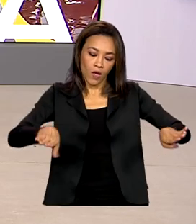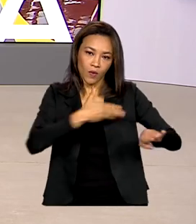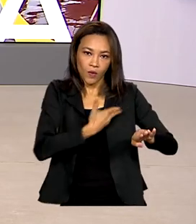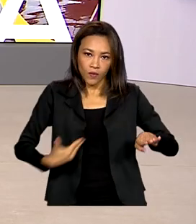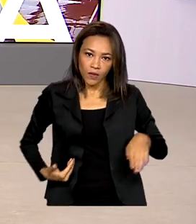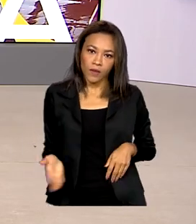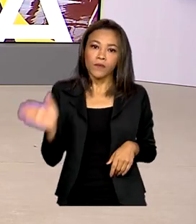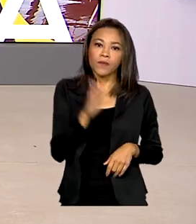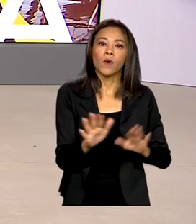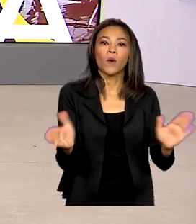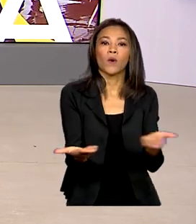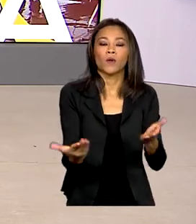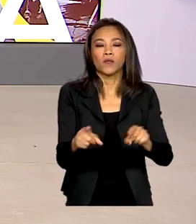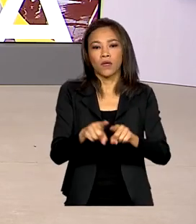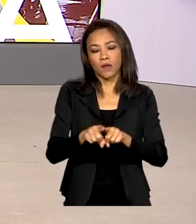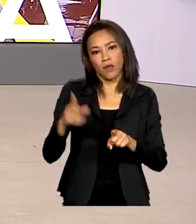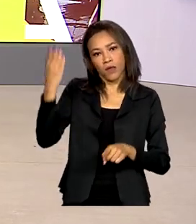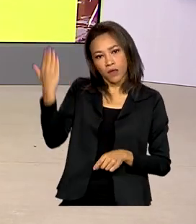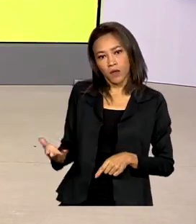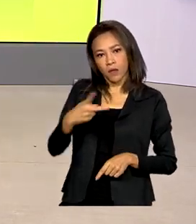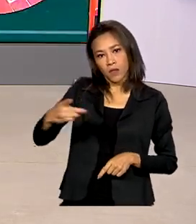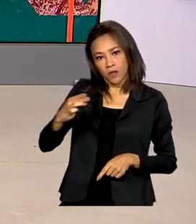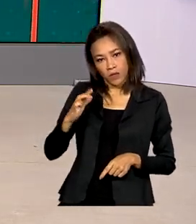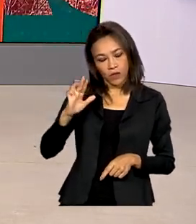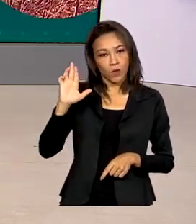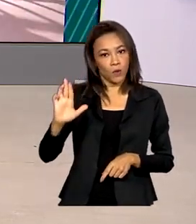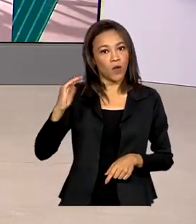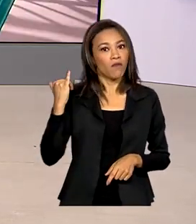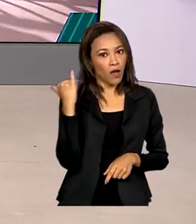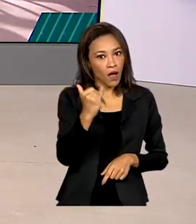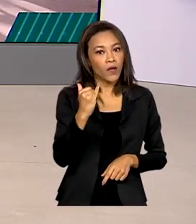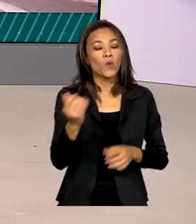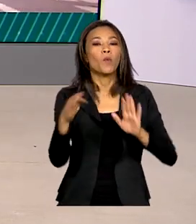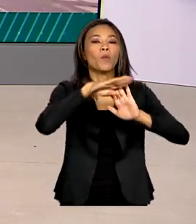o presidente Lula lança um programa para retomar obras paralisadas no país.